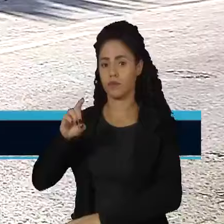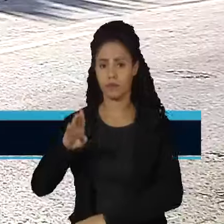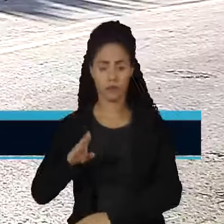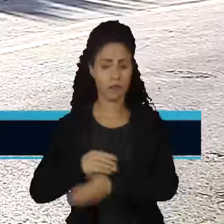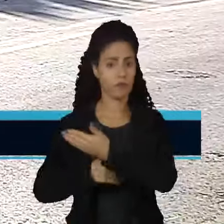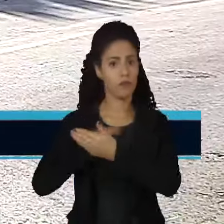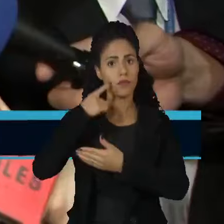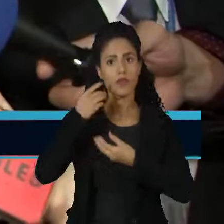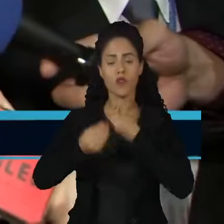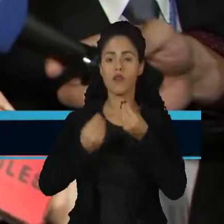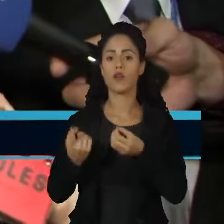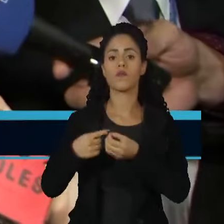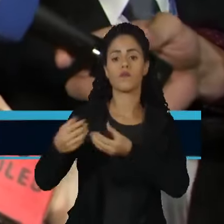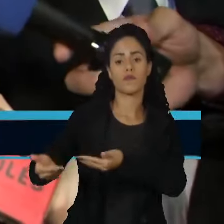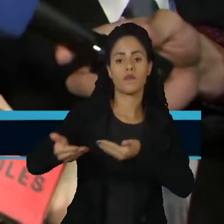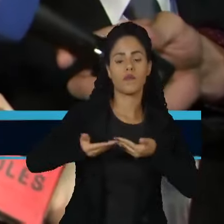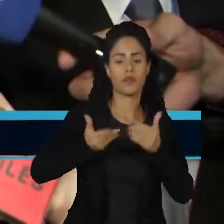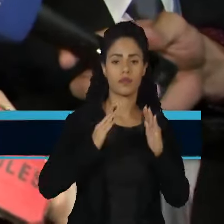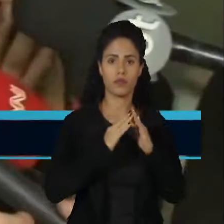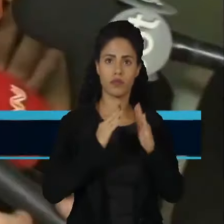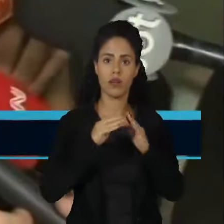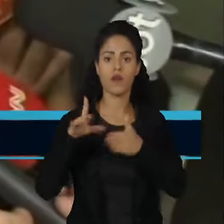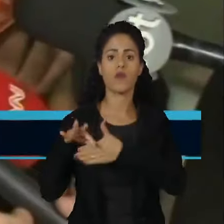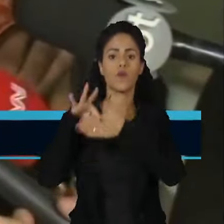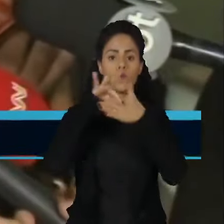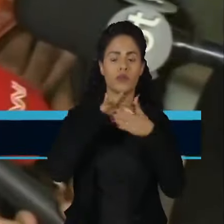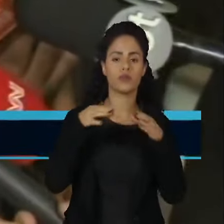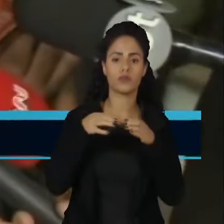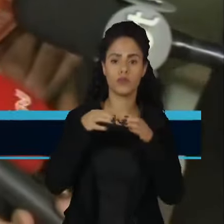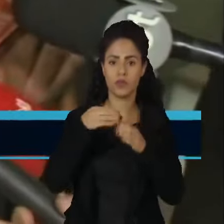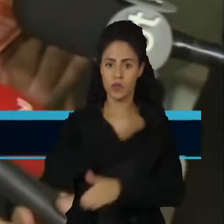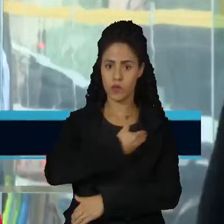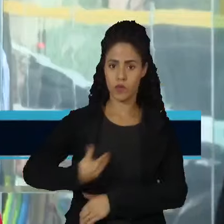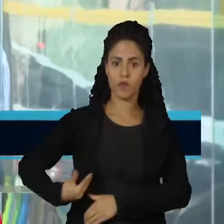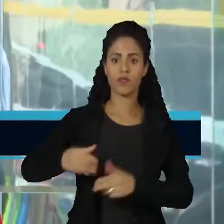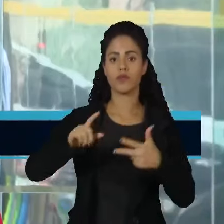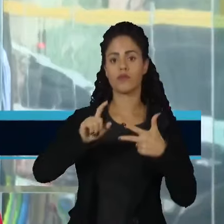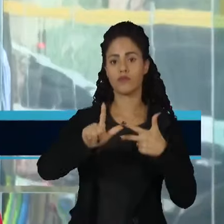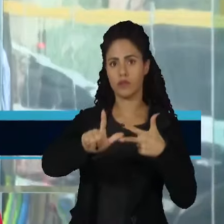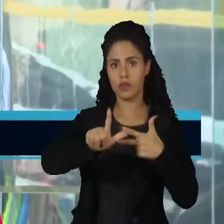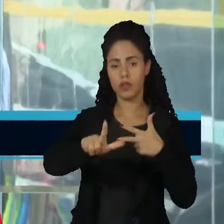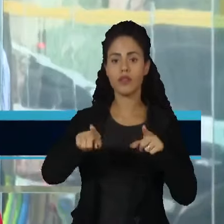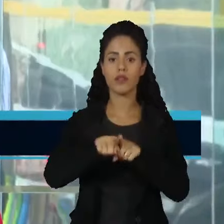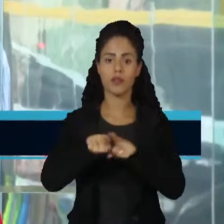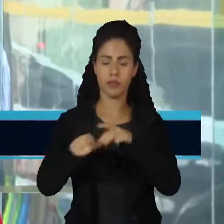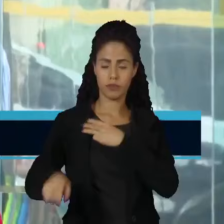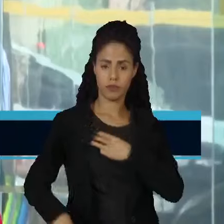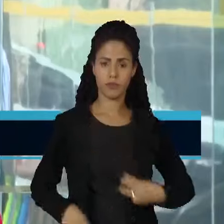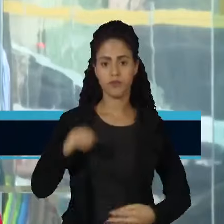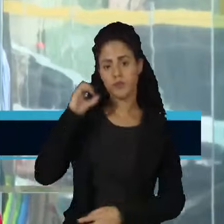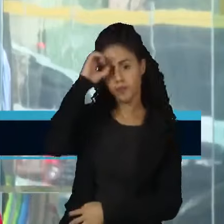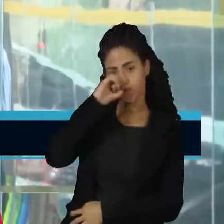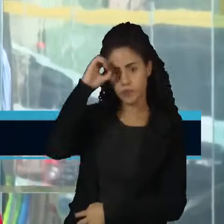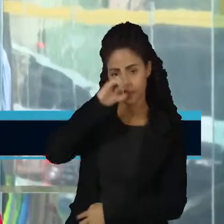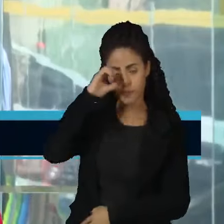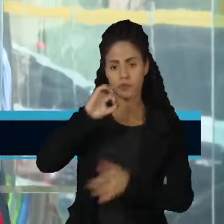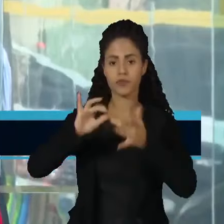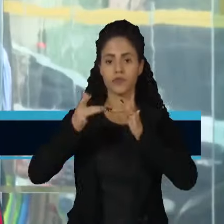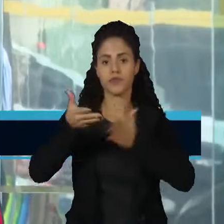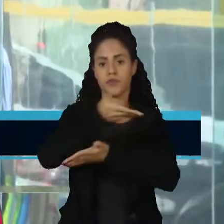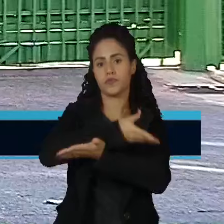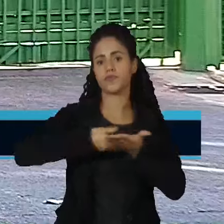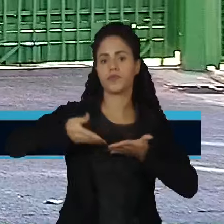recebeu na residência oficial os líderes do governo no Legislativo e o ministro Alexandre Padilha, das Relações